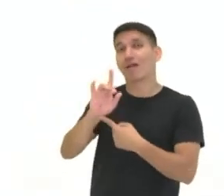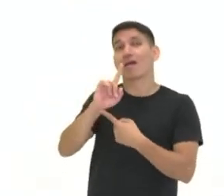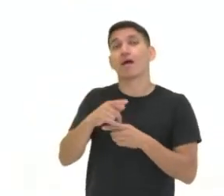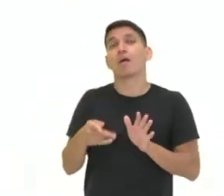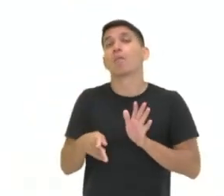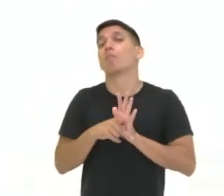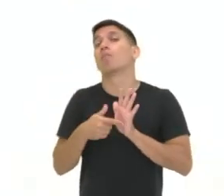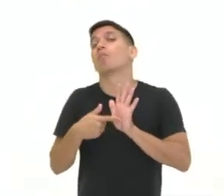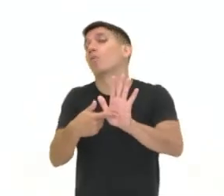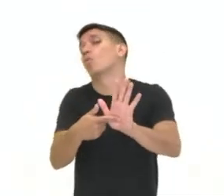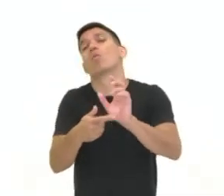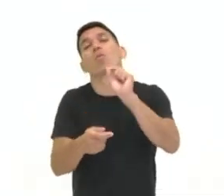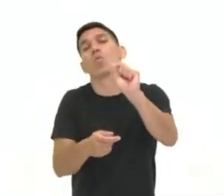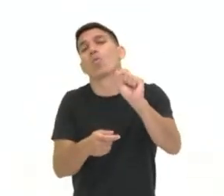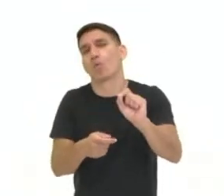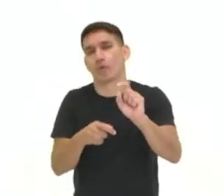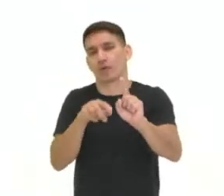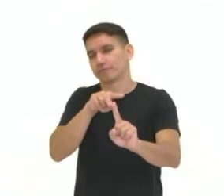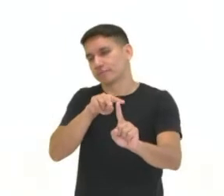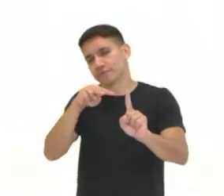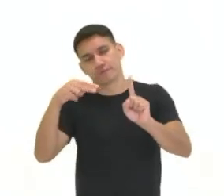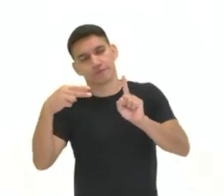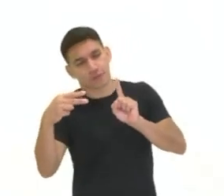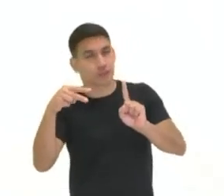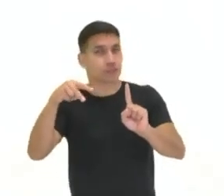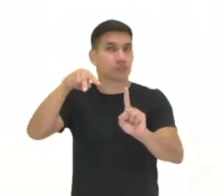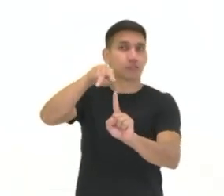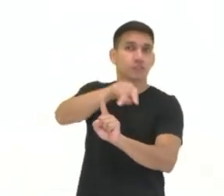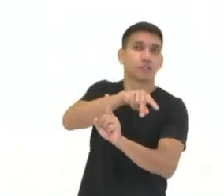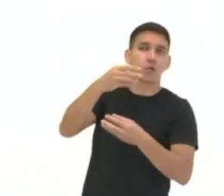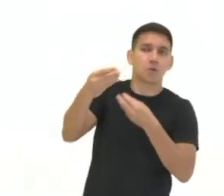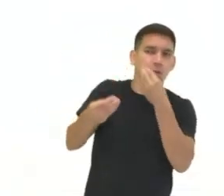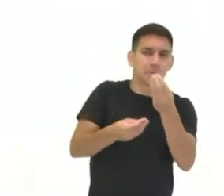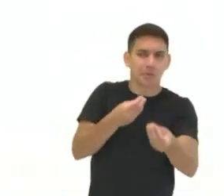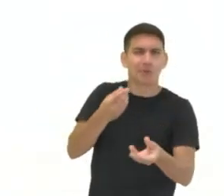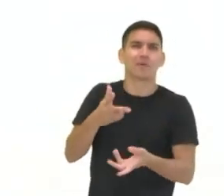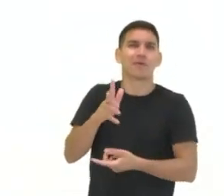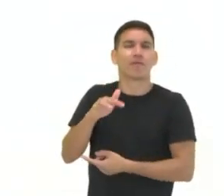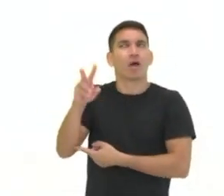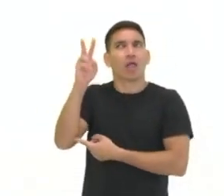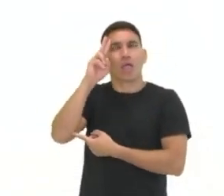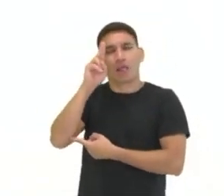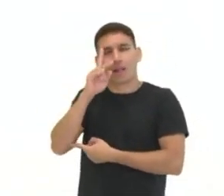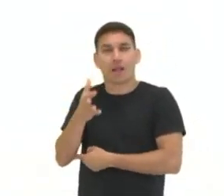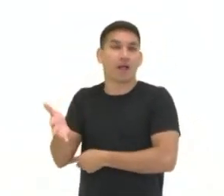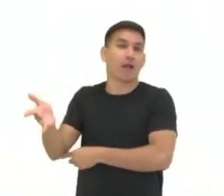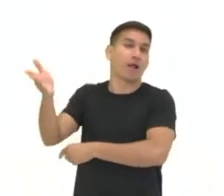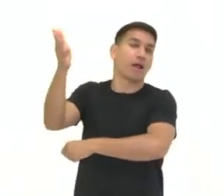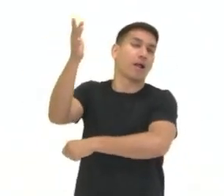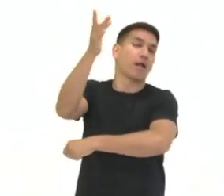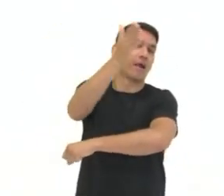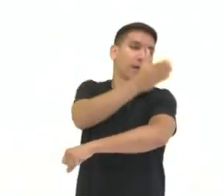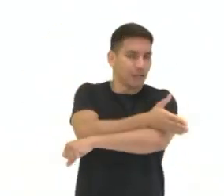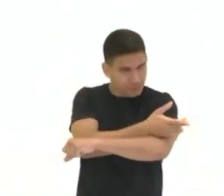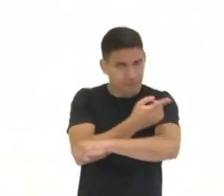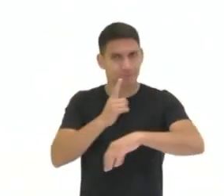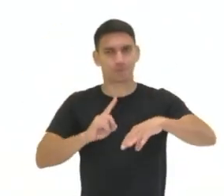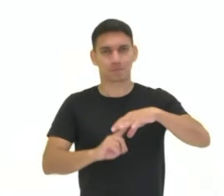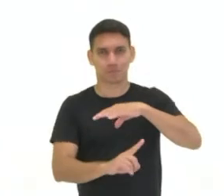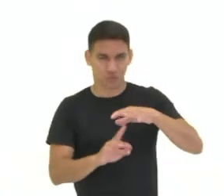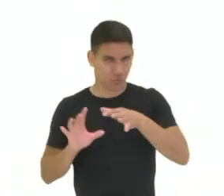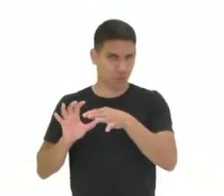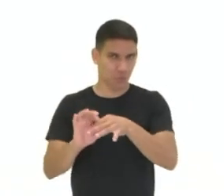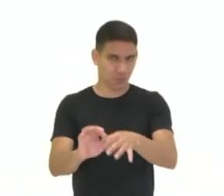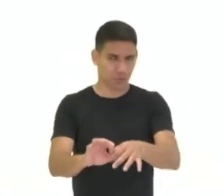retratados a partir da ótica, né? De quem visualiza e vai relembrar dos homens das cavernas e dessa situação aí nesse contexto.